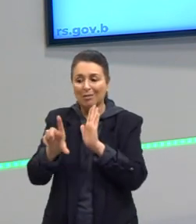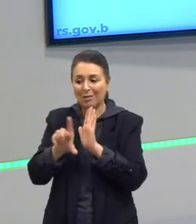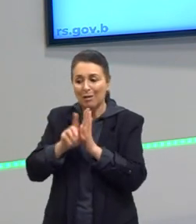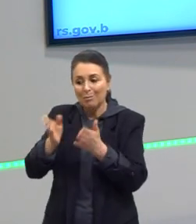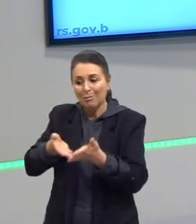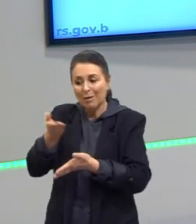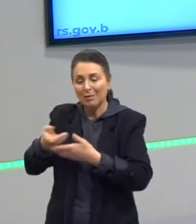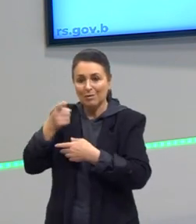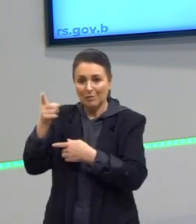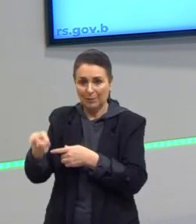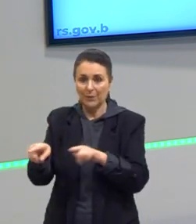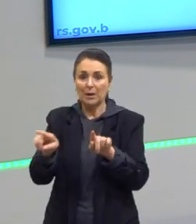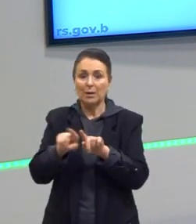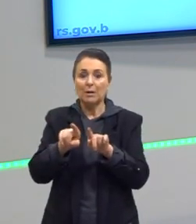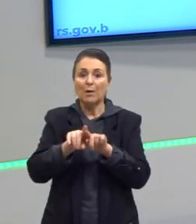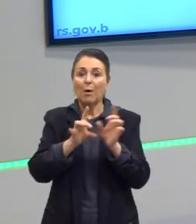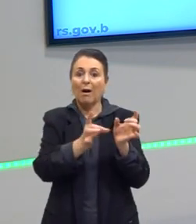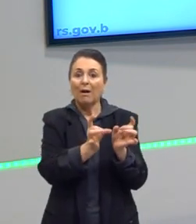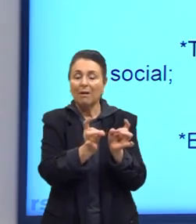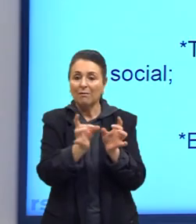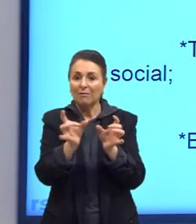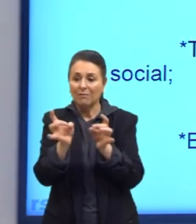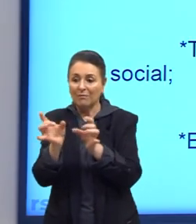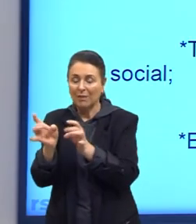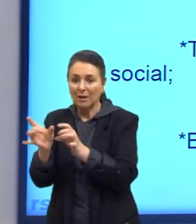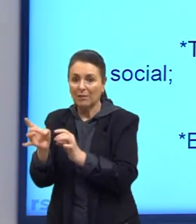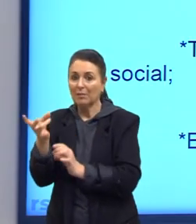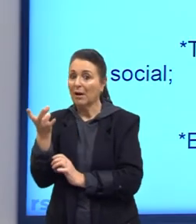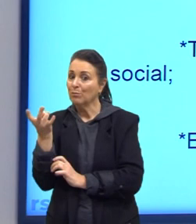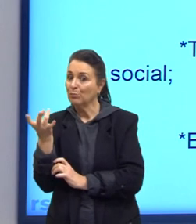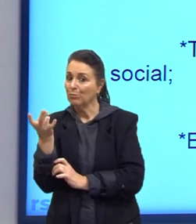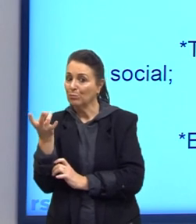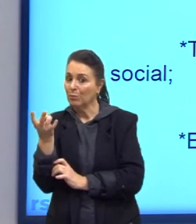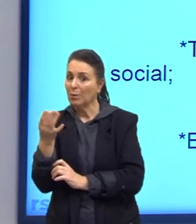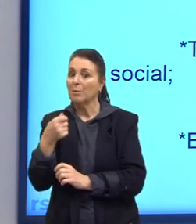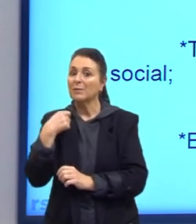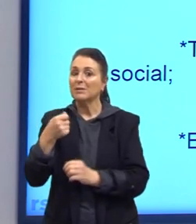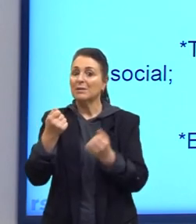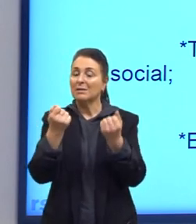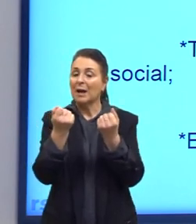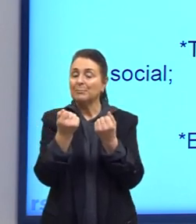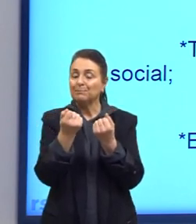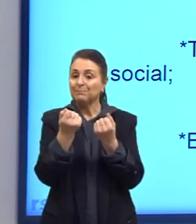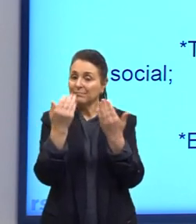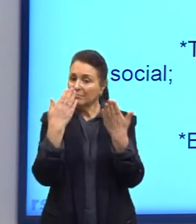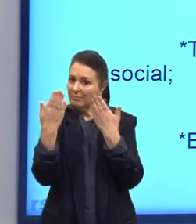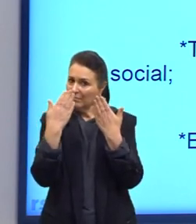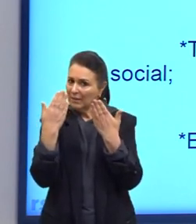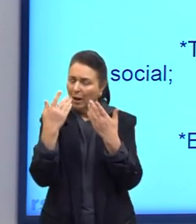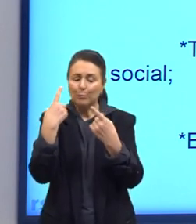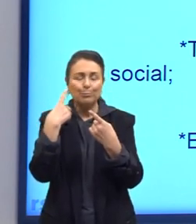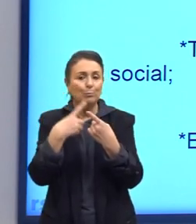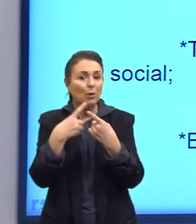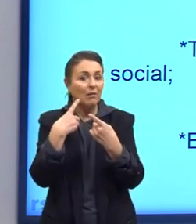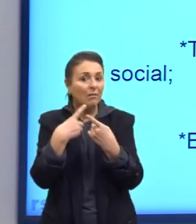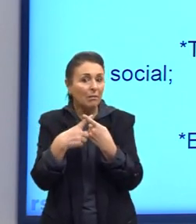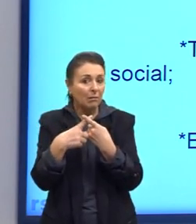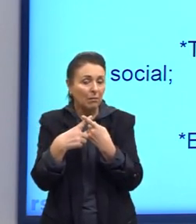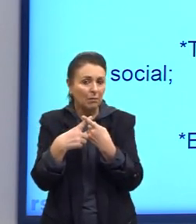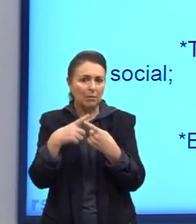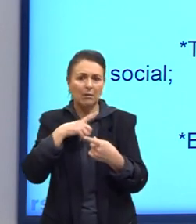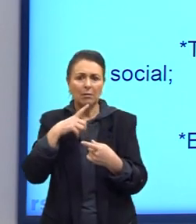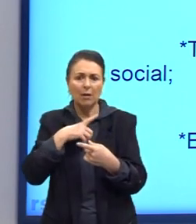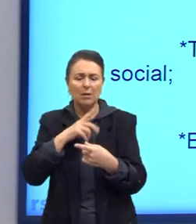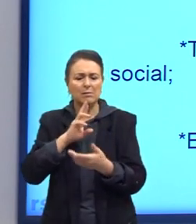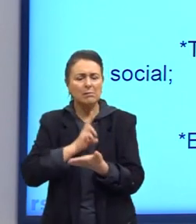do tráfico de drogas. Nós precisamos analisar o tráfico de drogas, mas as suas razões, as suas causas, não